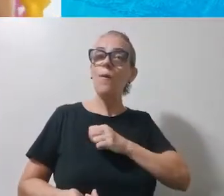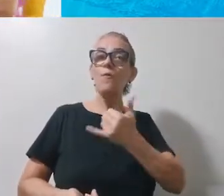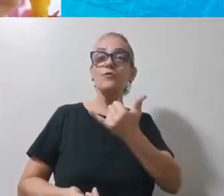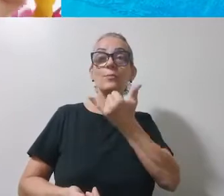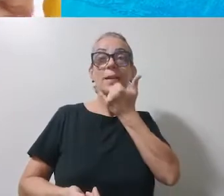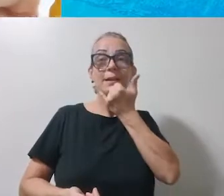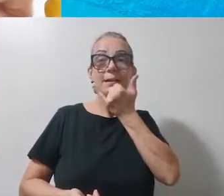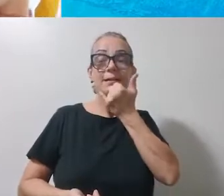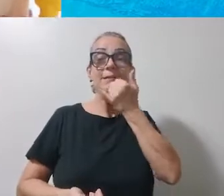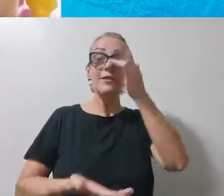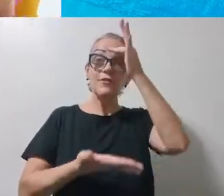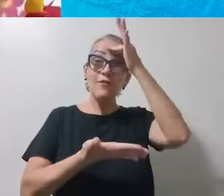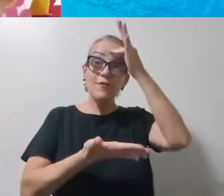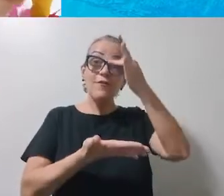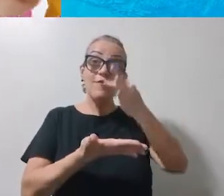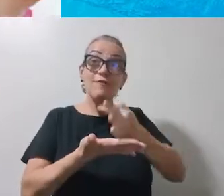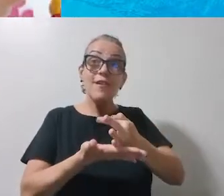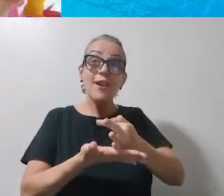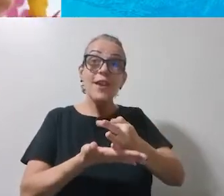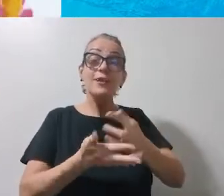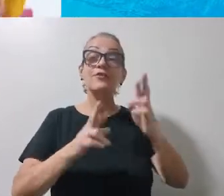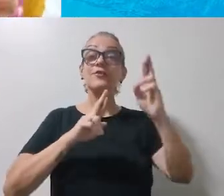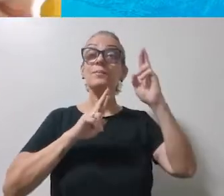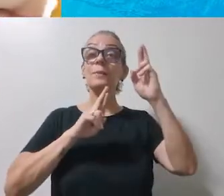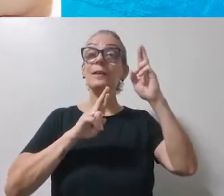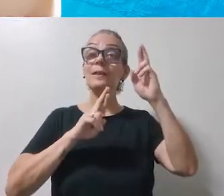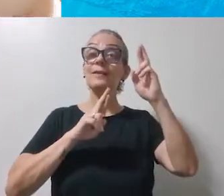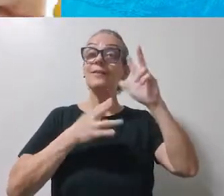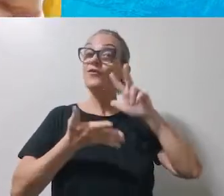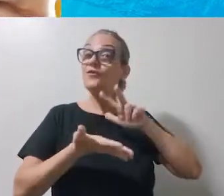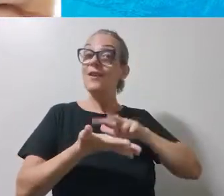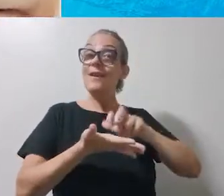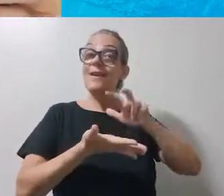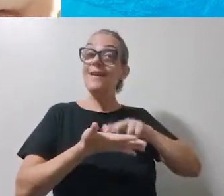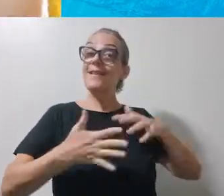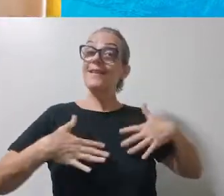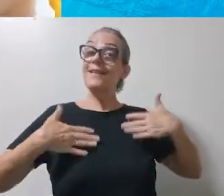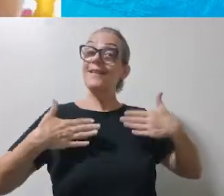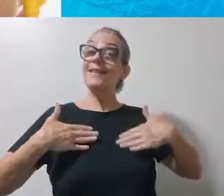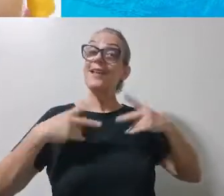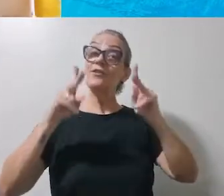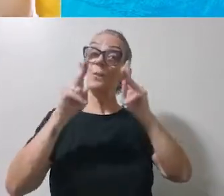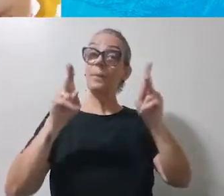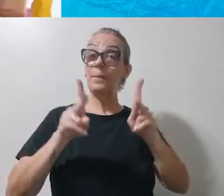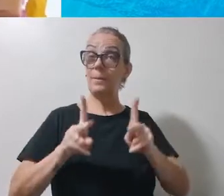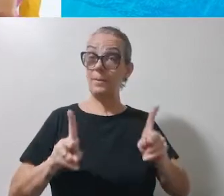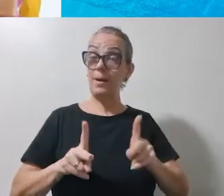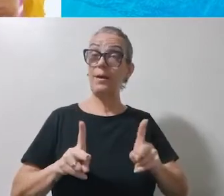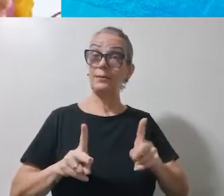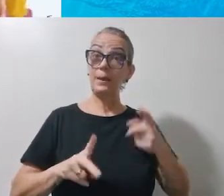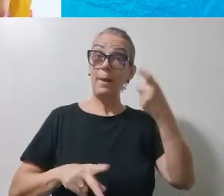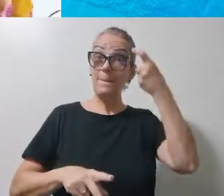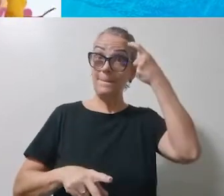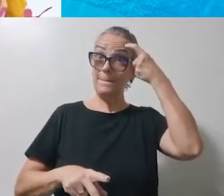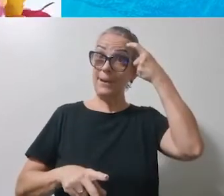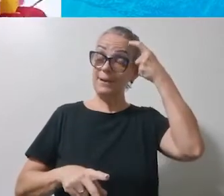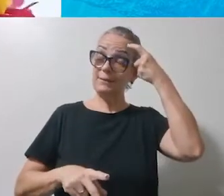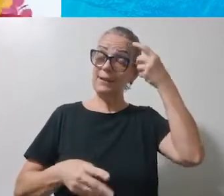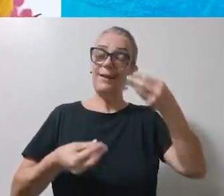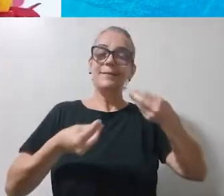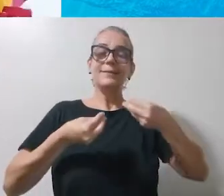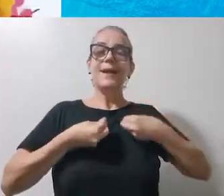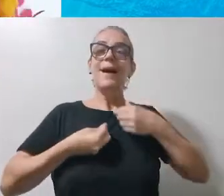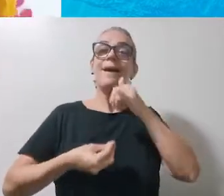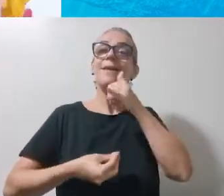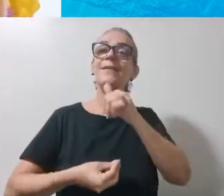de fé, de esperança, de alegria, de paz. Esses pensamentos nos trazem boas